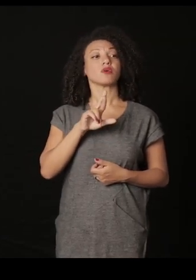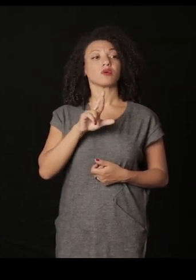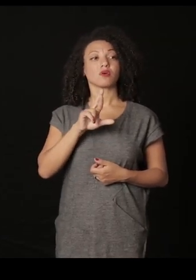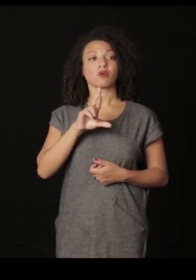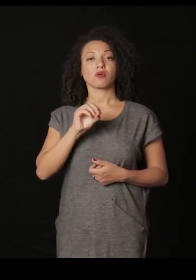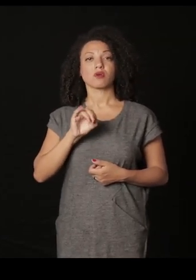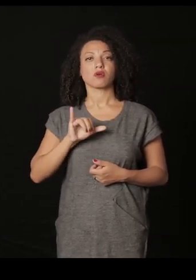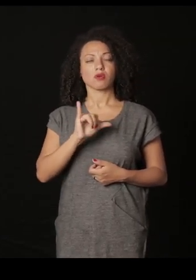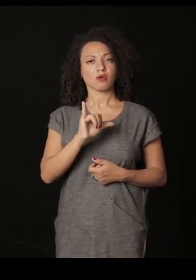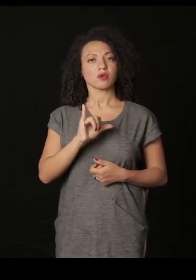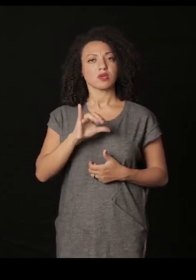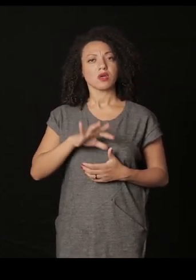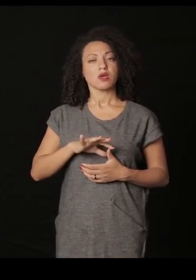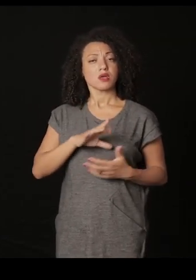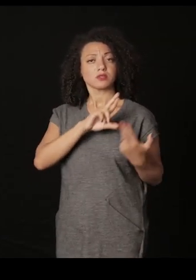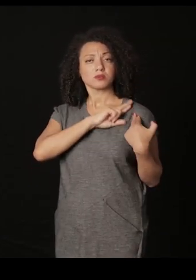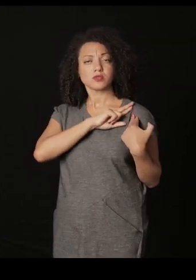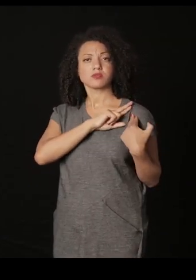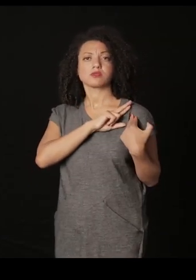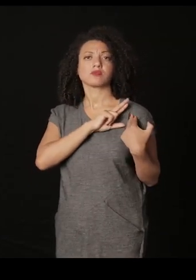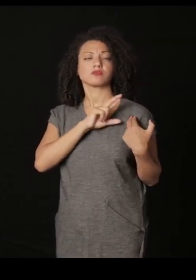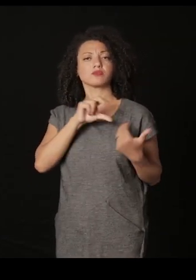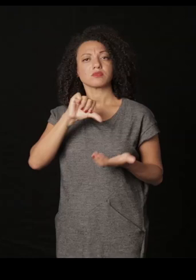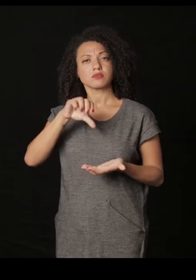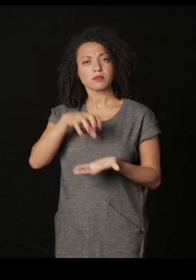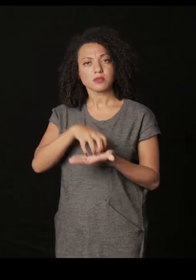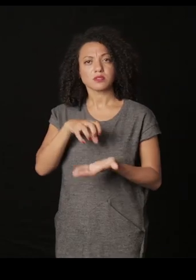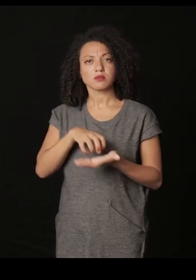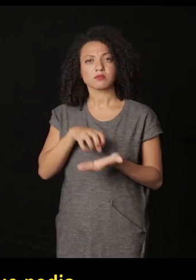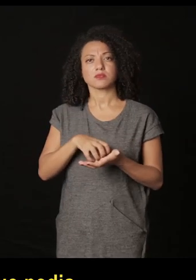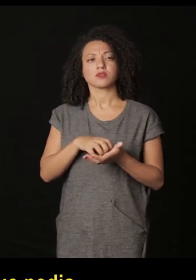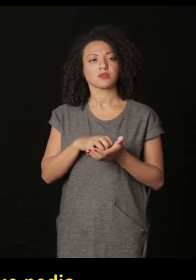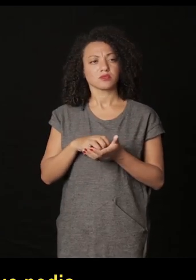responsável do Departamento da Informação da FSA